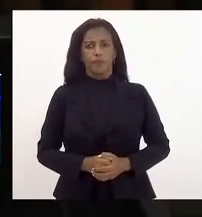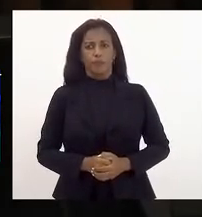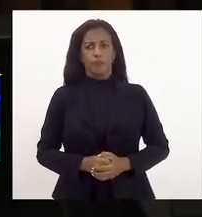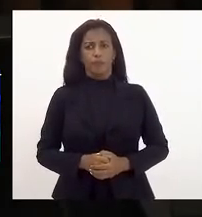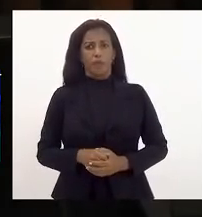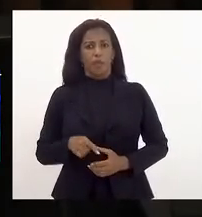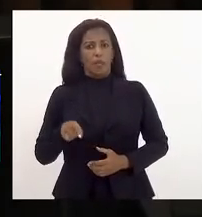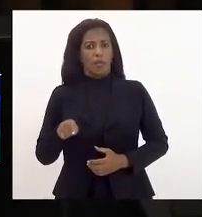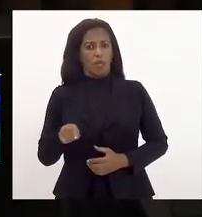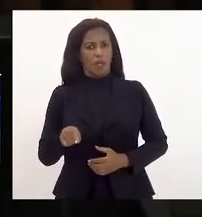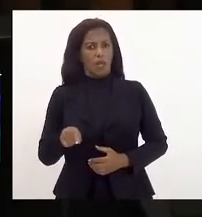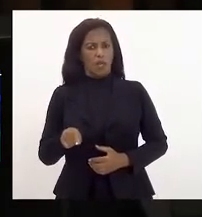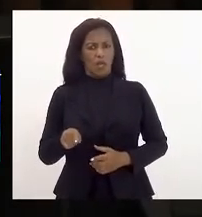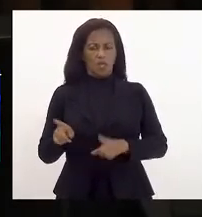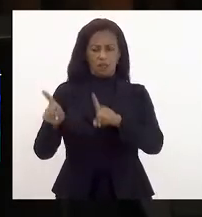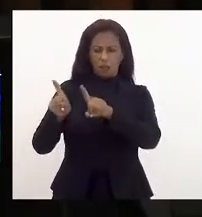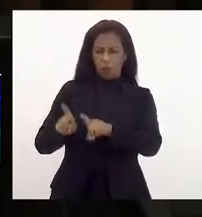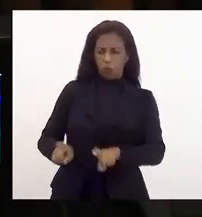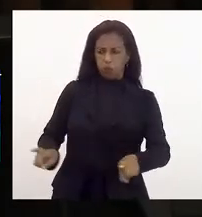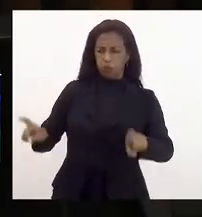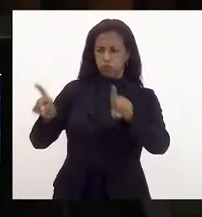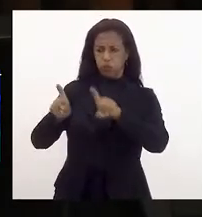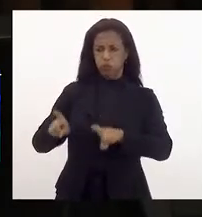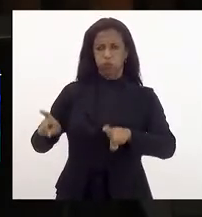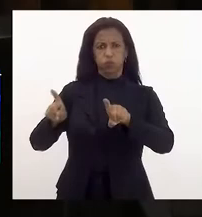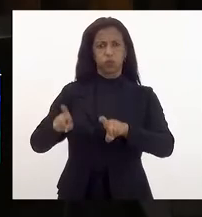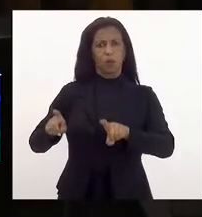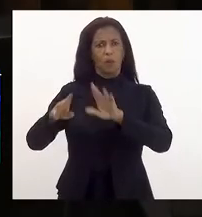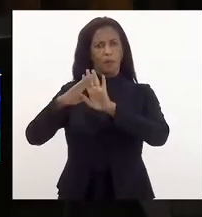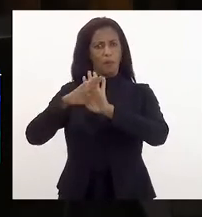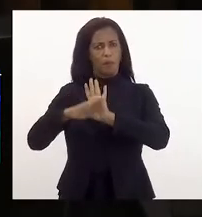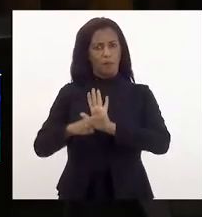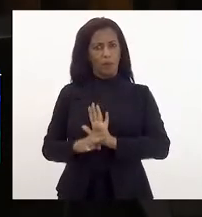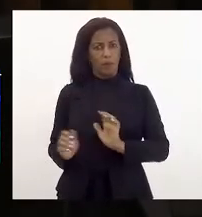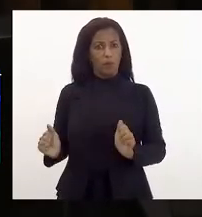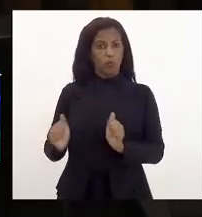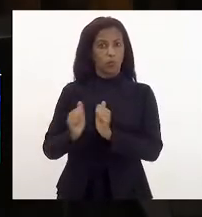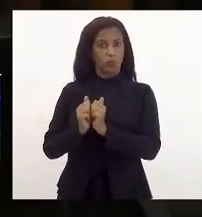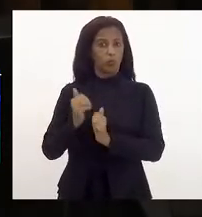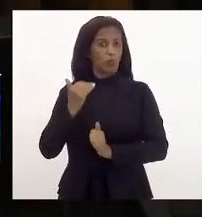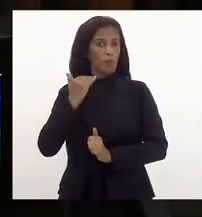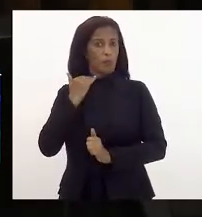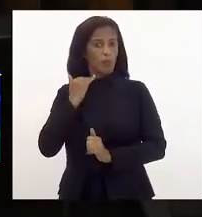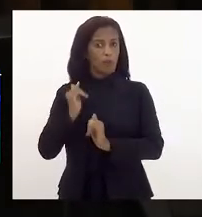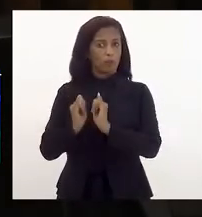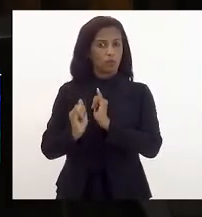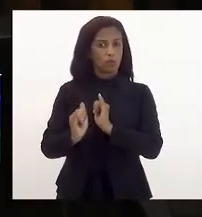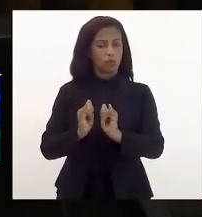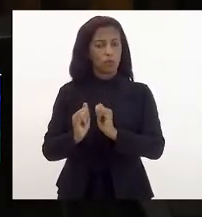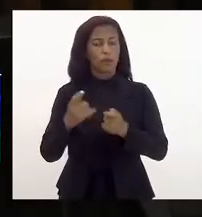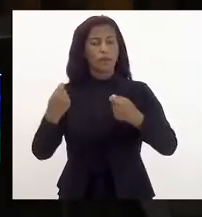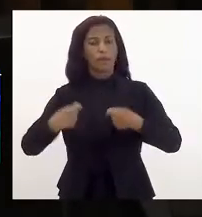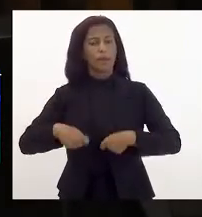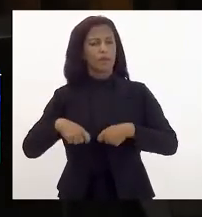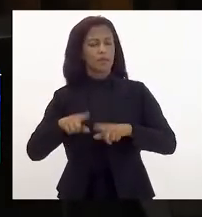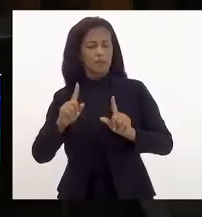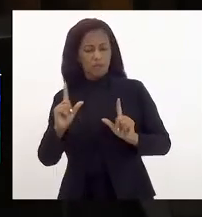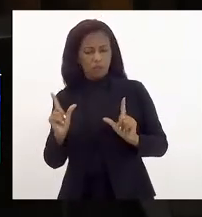programa computacional associado a um banco de dados que precisa, no mínimo,